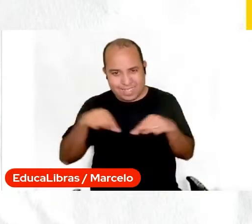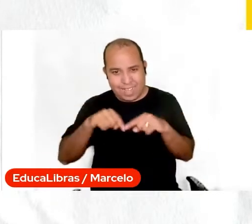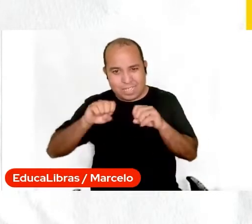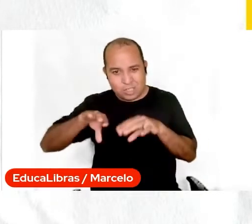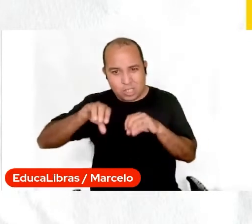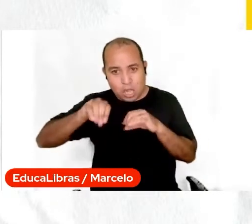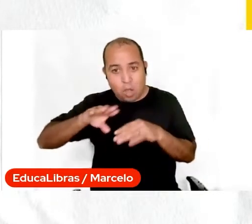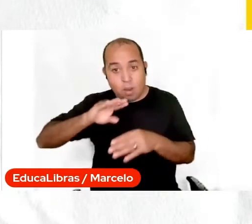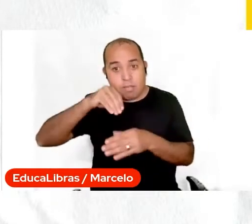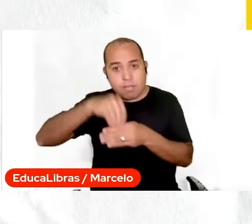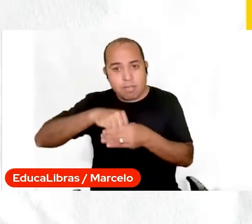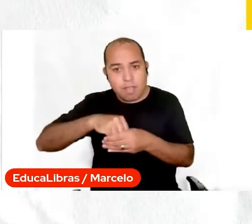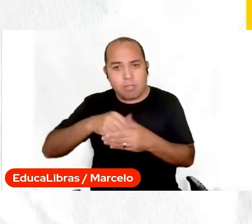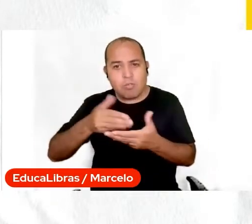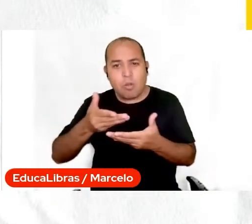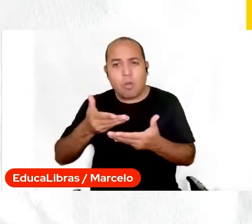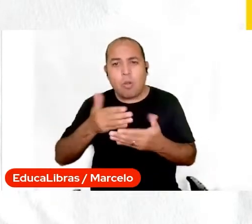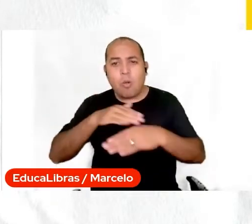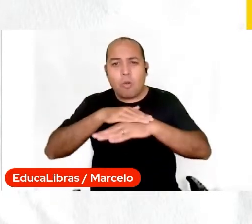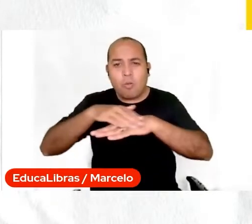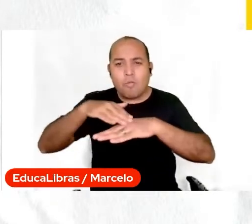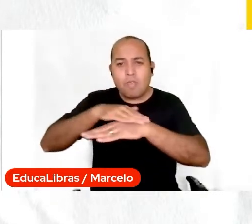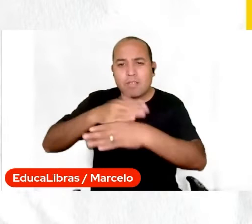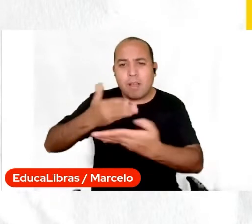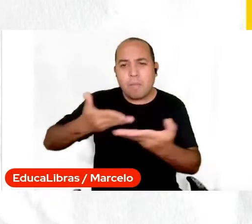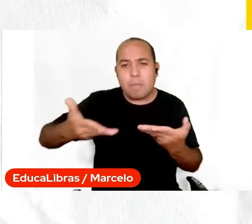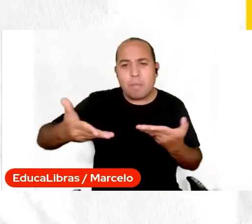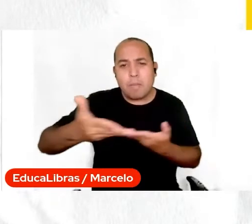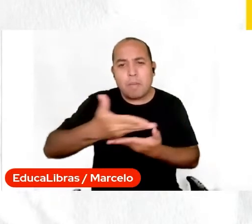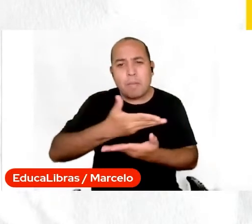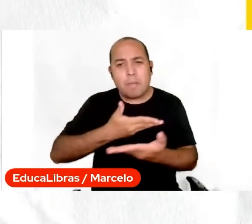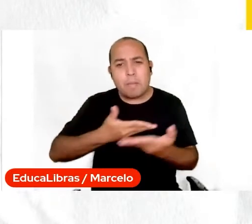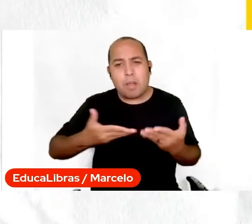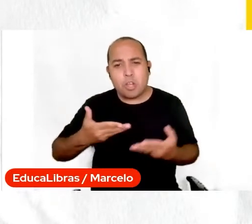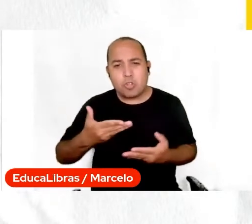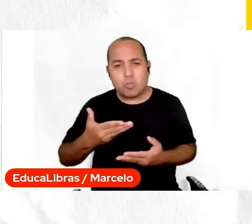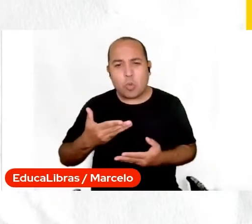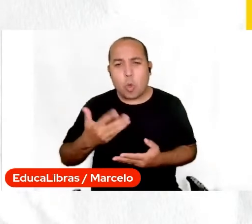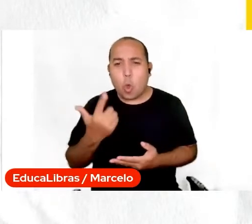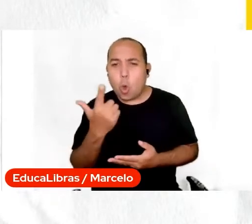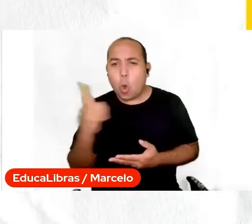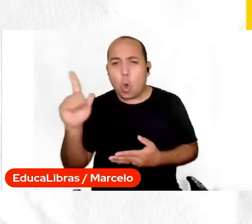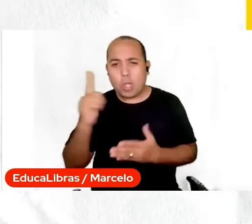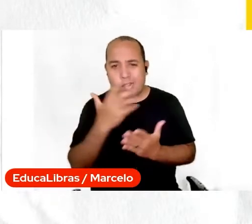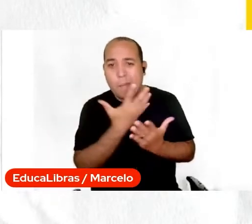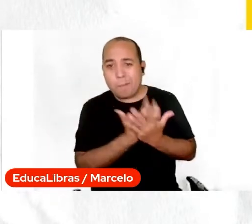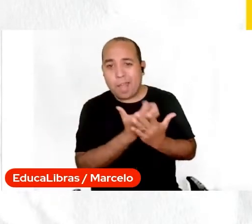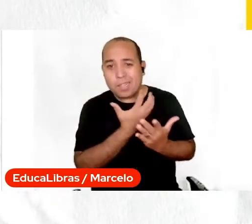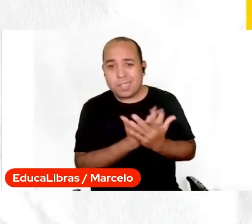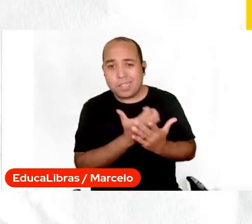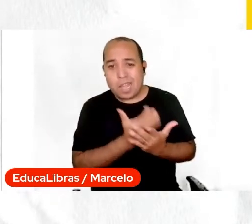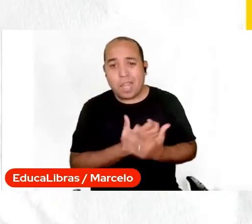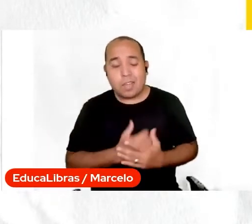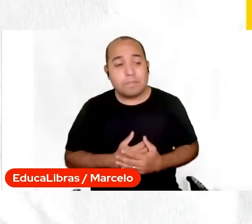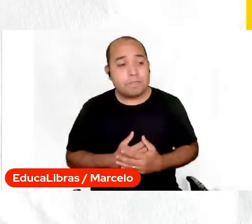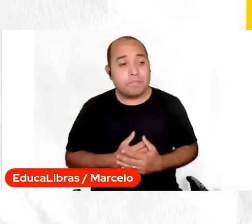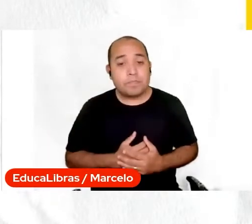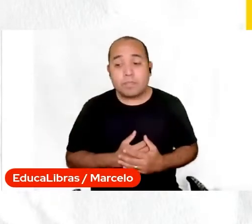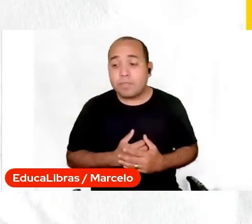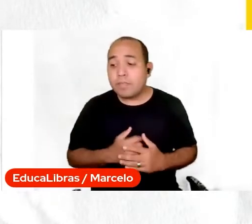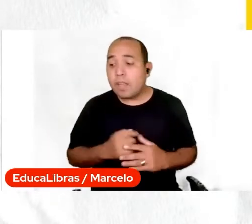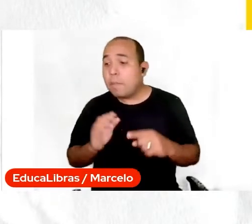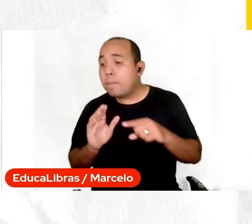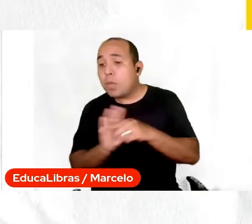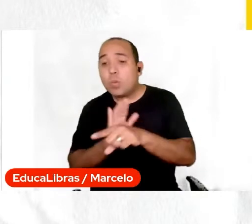outras disciplinas, fazer um trabalho sobre o que é ser cidadão, o que é